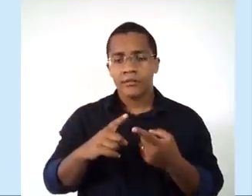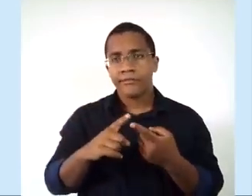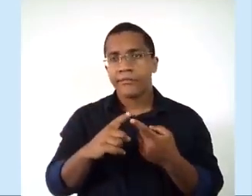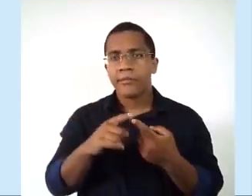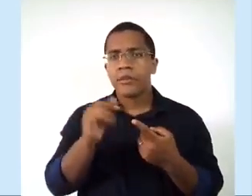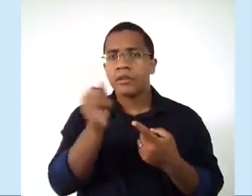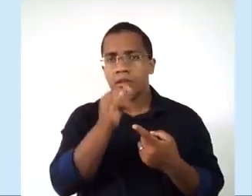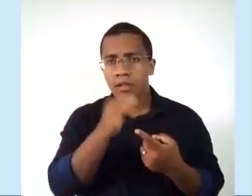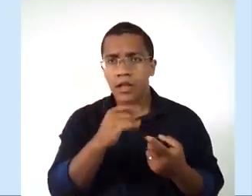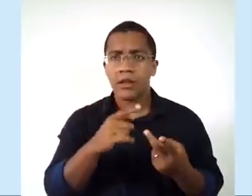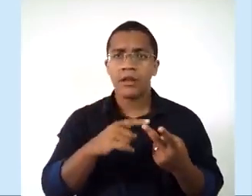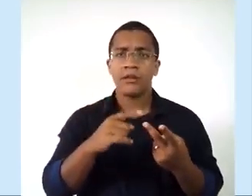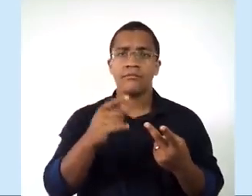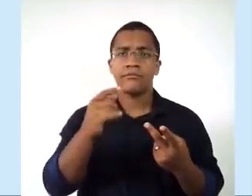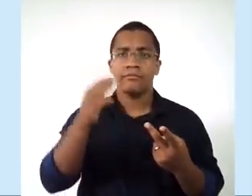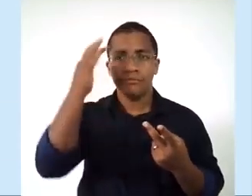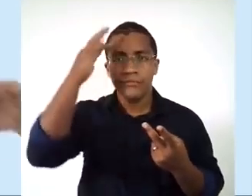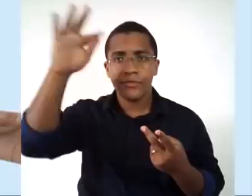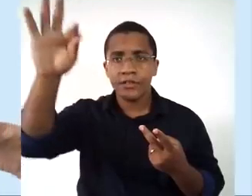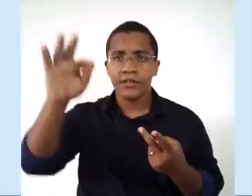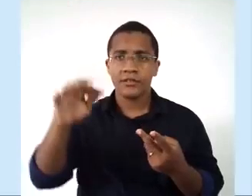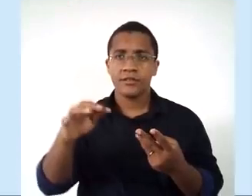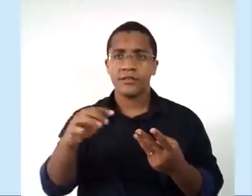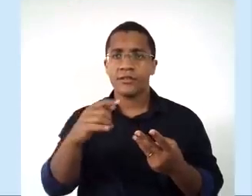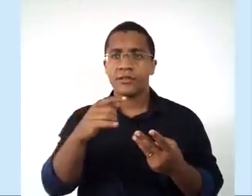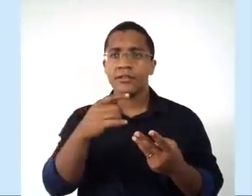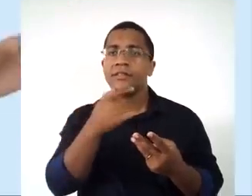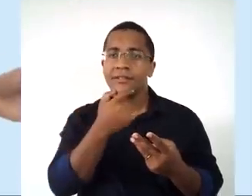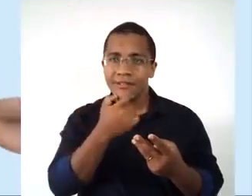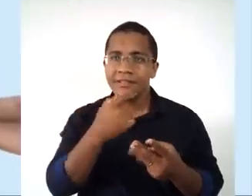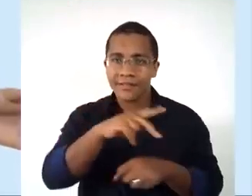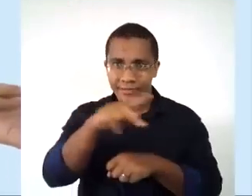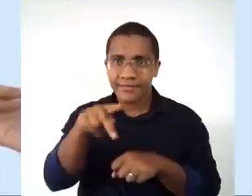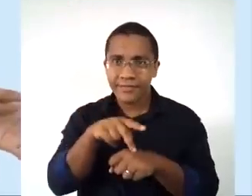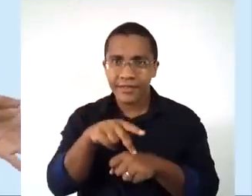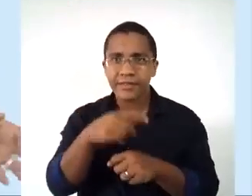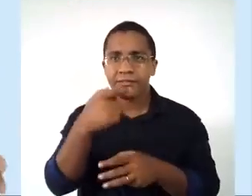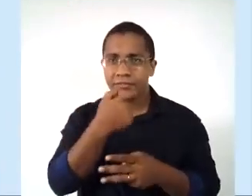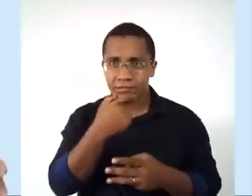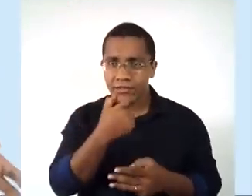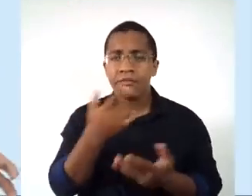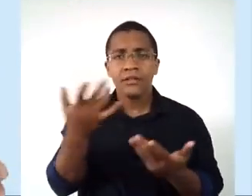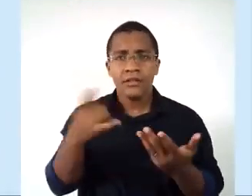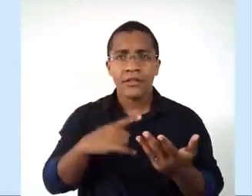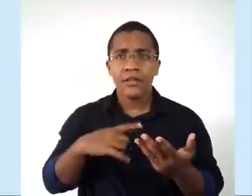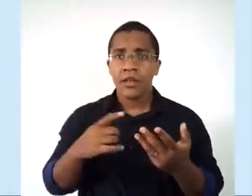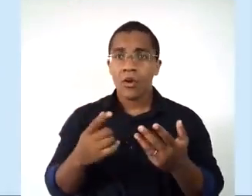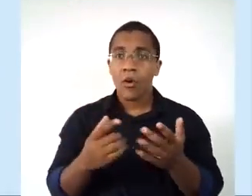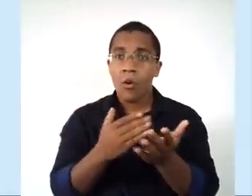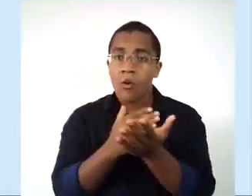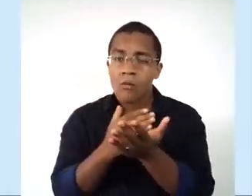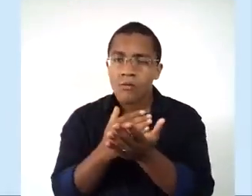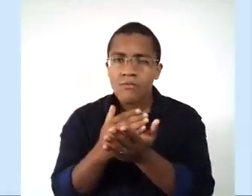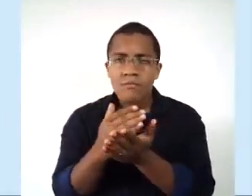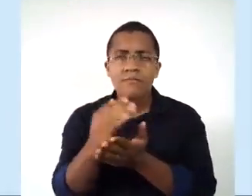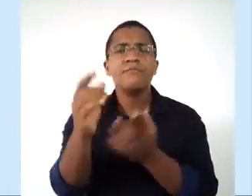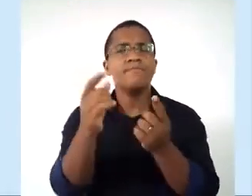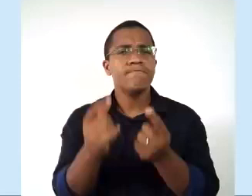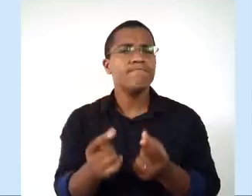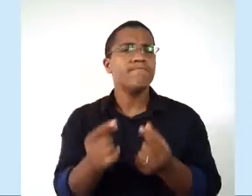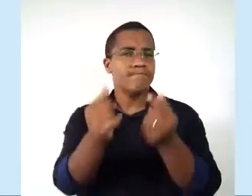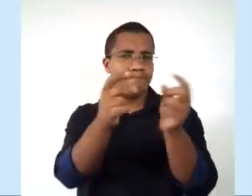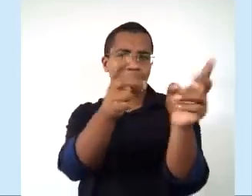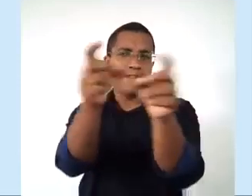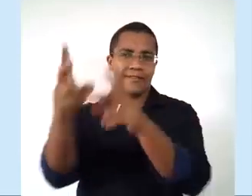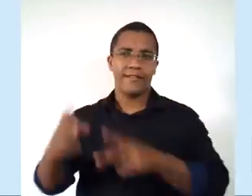França e vai ter Inglaterra com umas grandes potências aí que vão iniciar o capitalismo comercial. Por quê? A Itália, ela